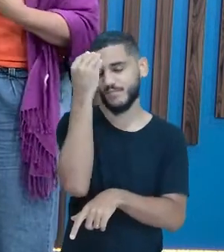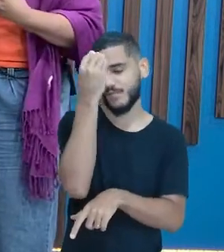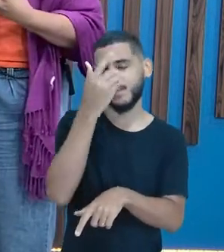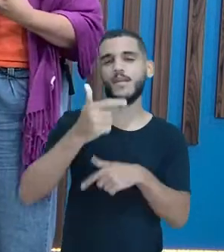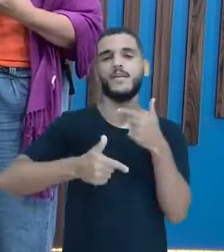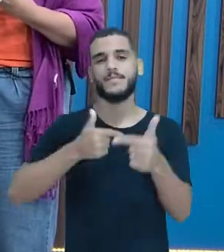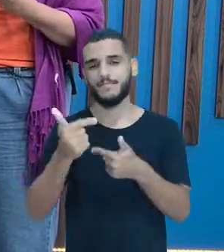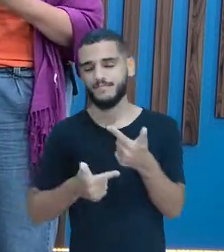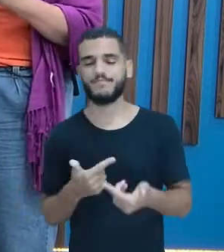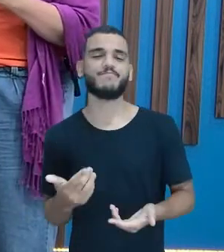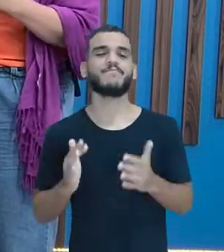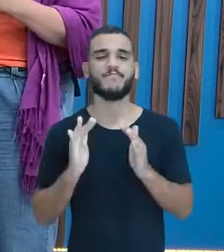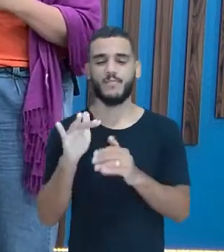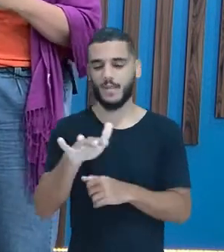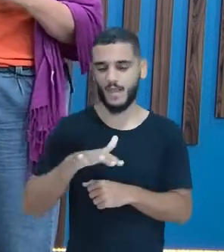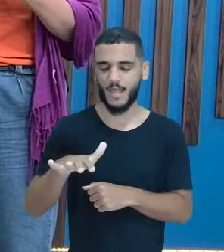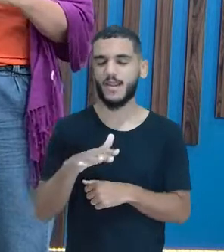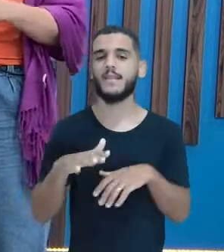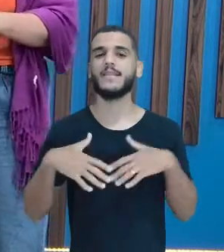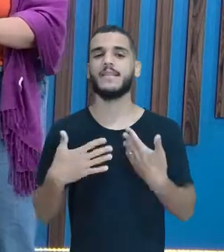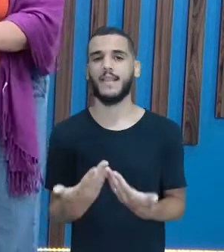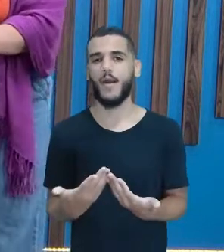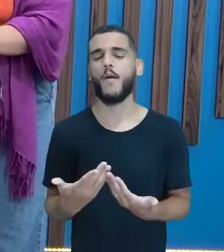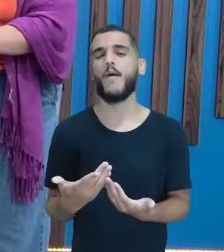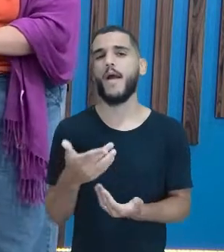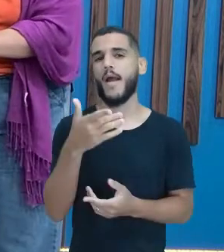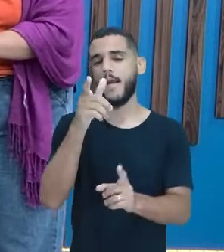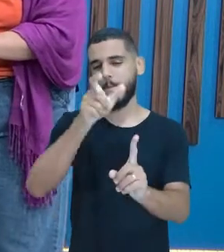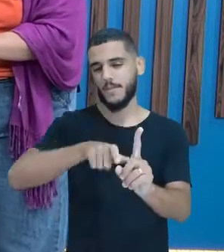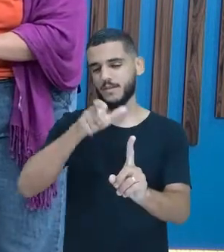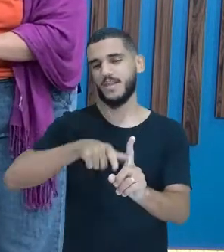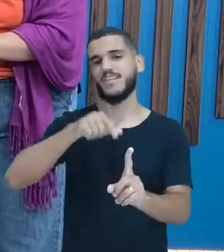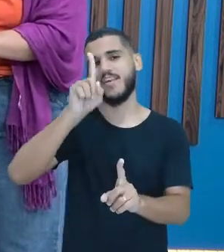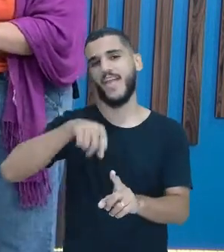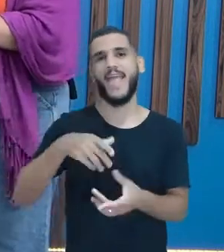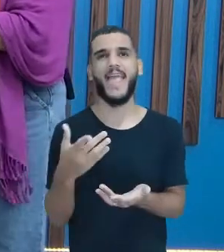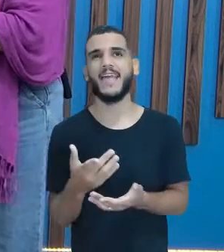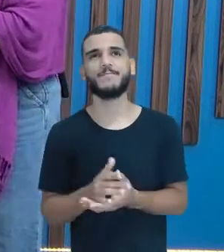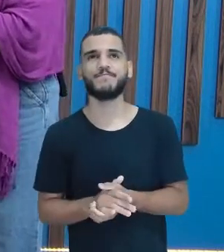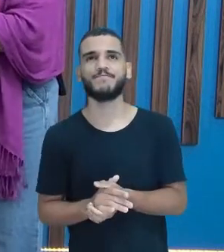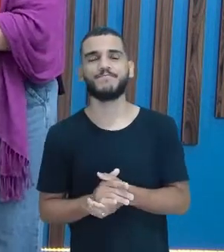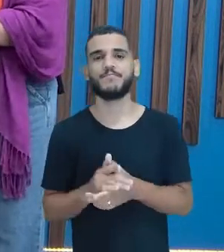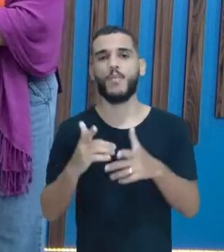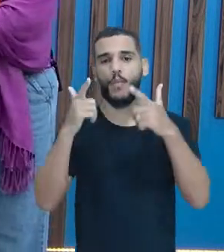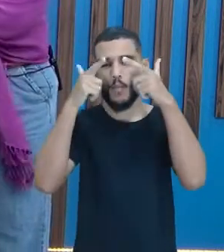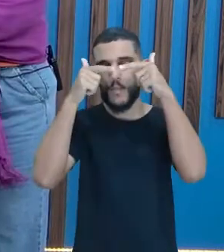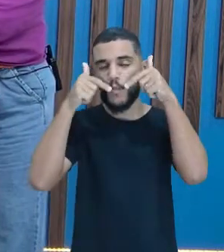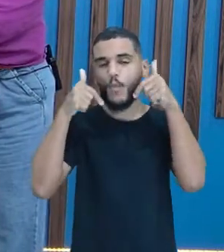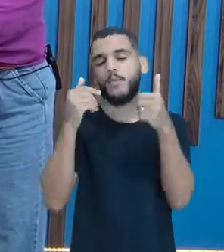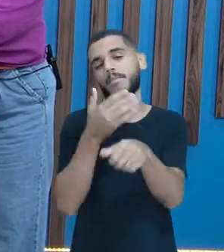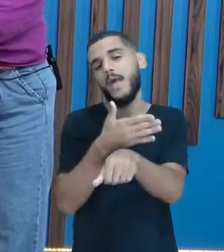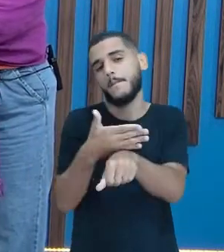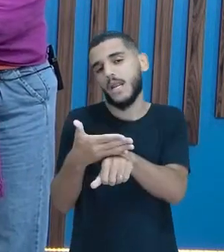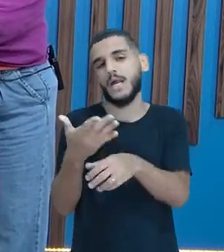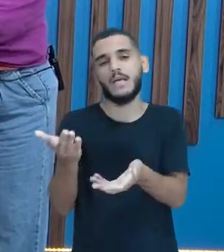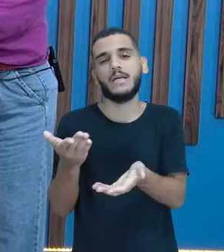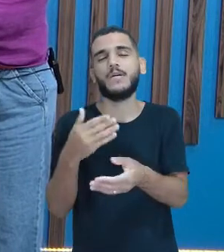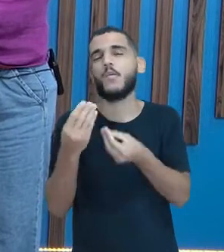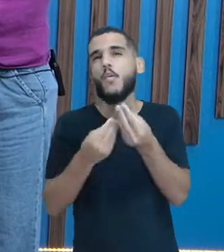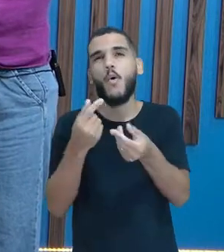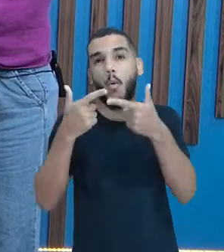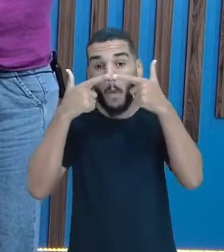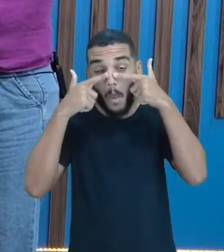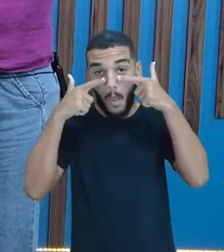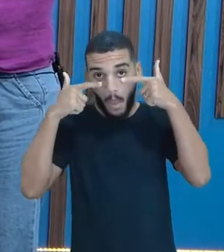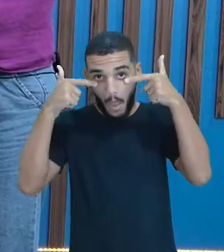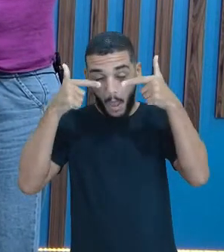que trabalha com isso. Ah, então, quer dizer que esse personagem, ela é muito pálida. Ah, mas esse outro personagem tinha olheiras. Como é que eu faço